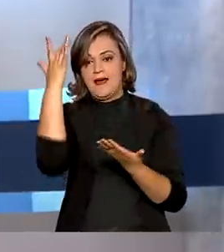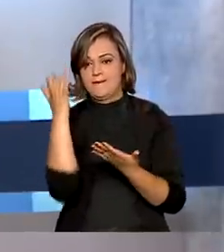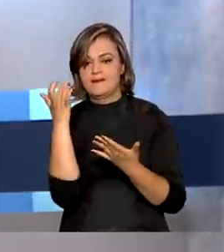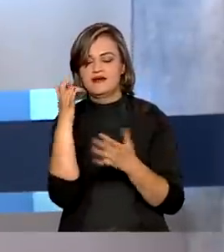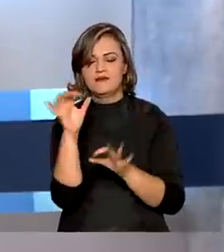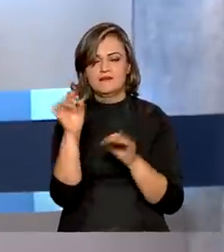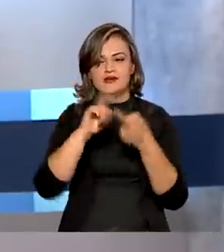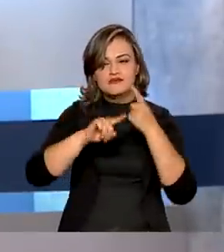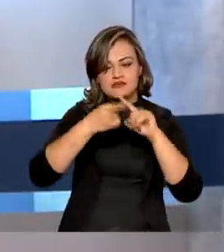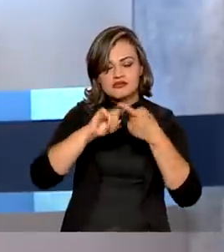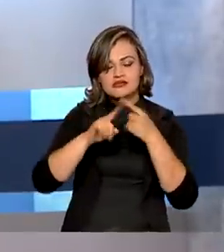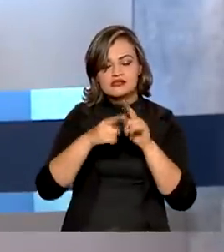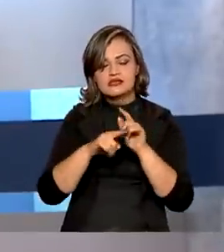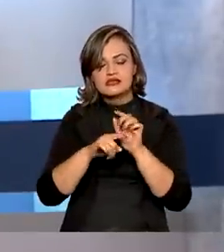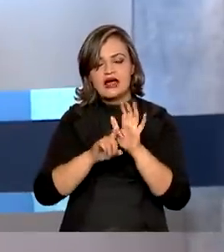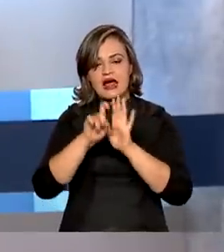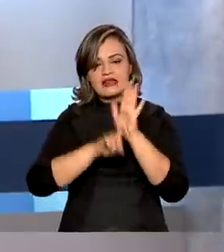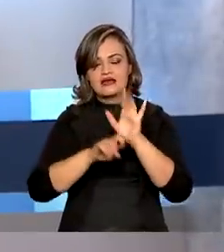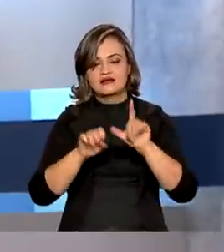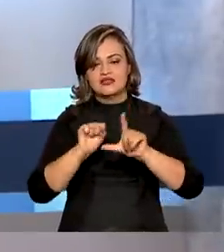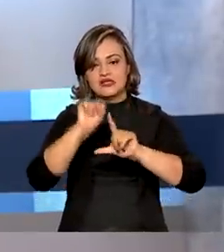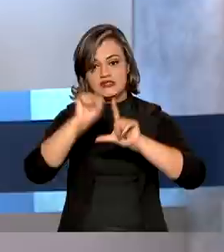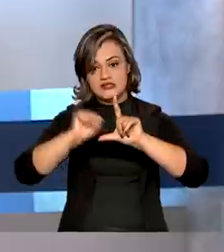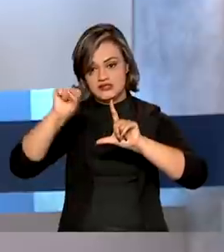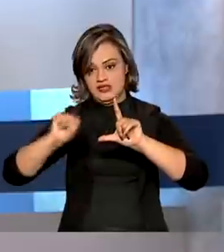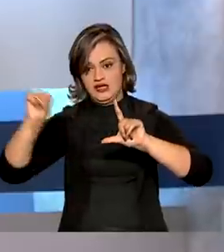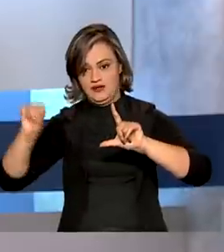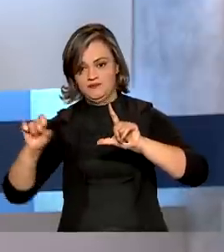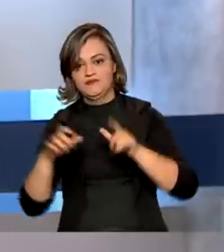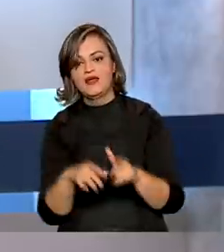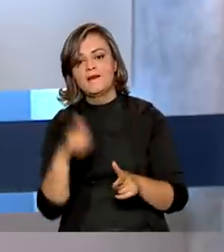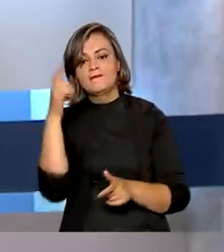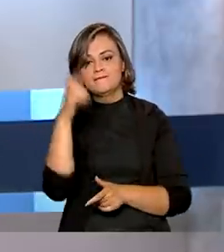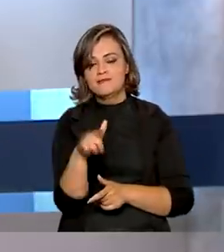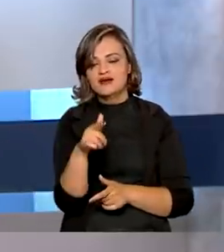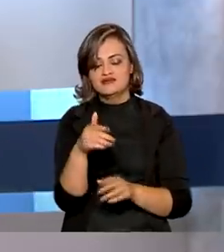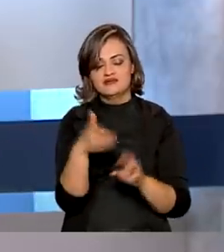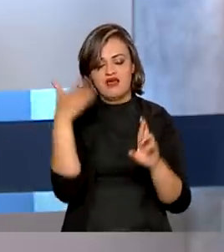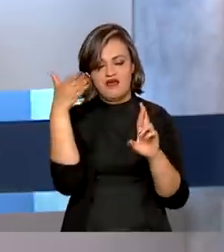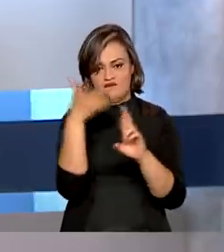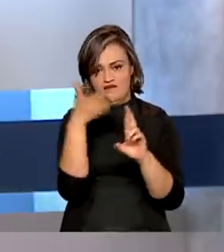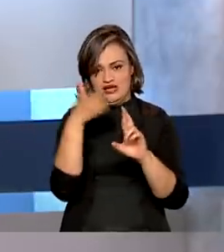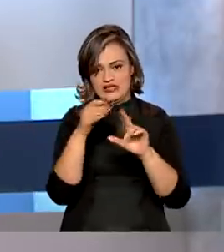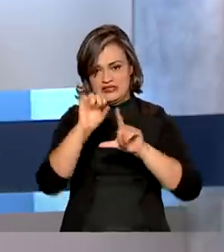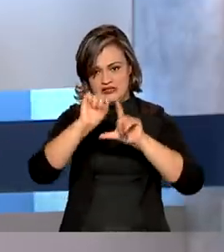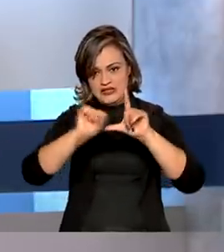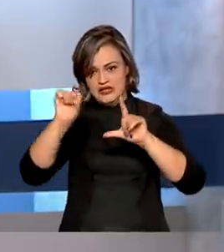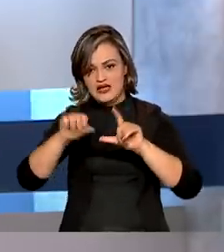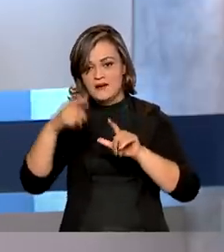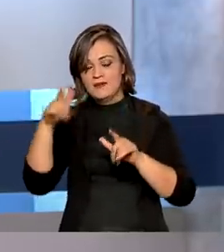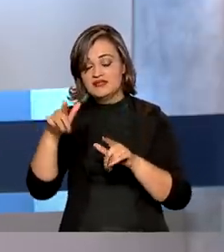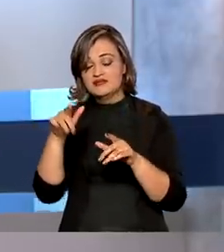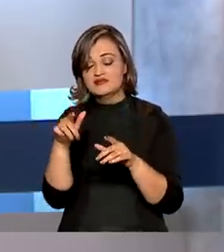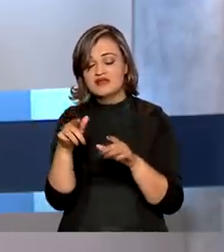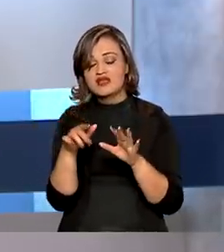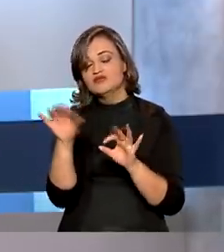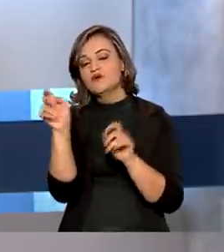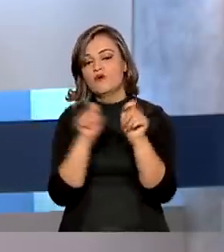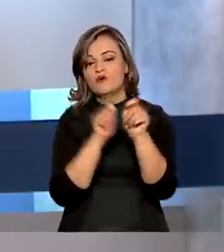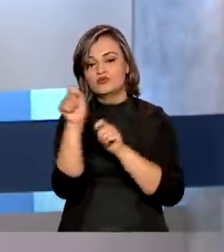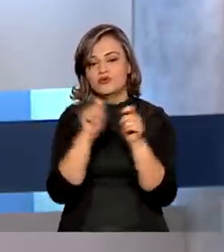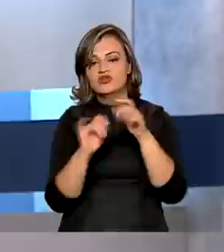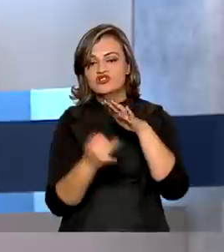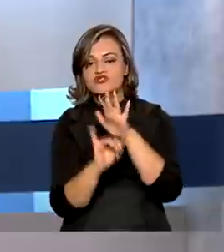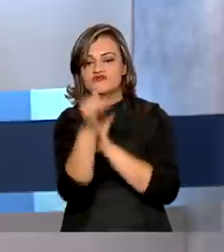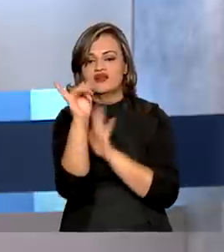para definir a nova Selic, a taxa básica de juros. Além de ser referência para o mercado, esse também é um instrumento de controle